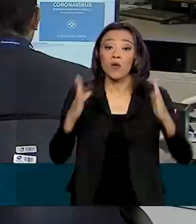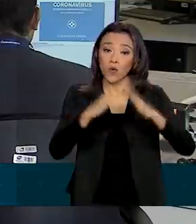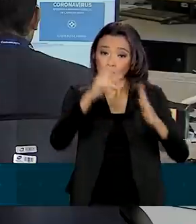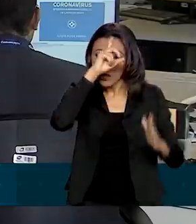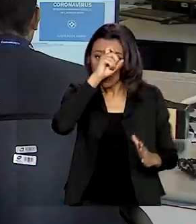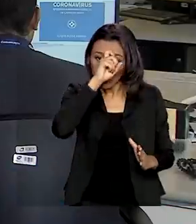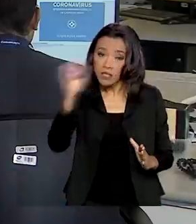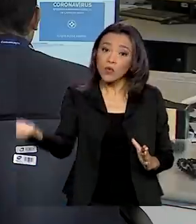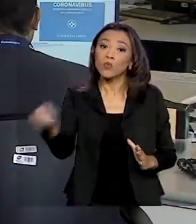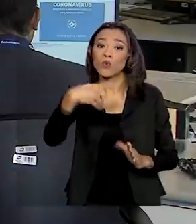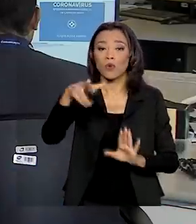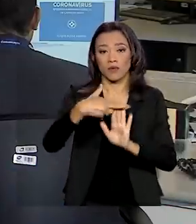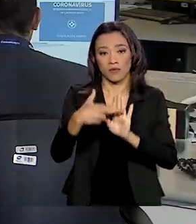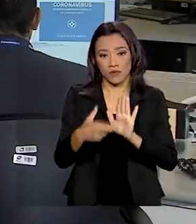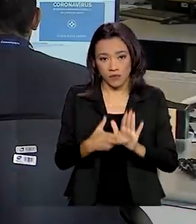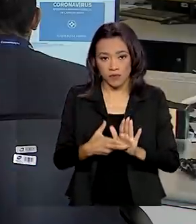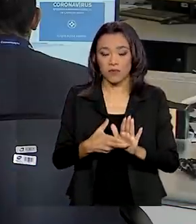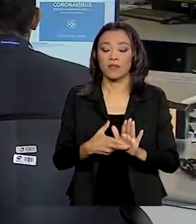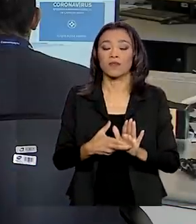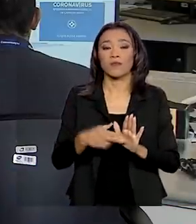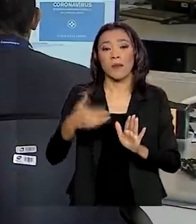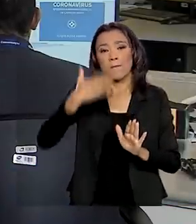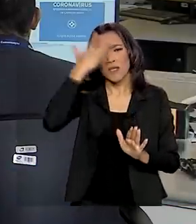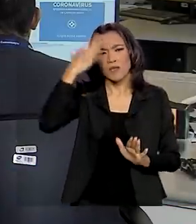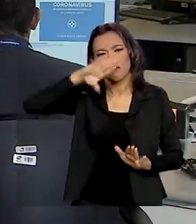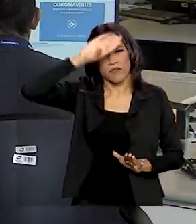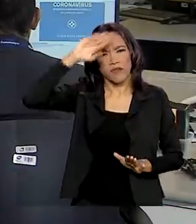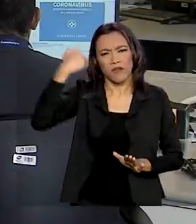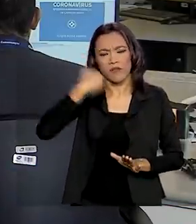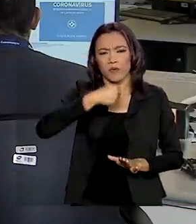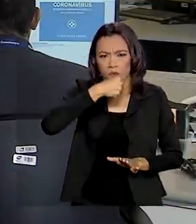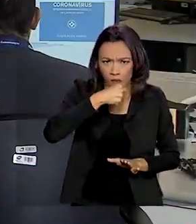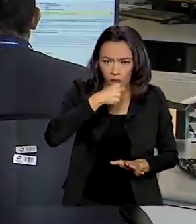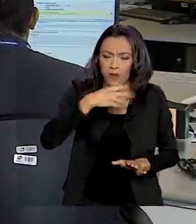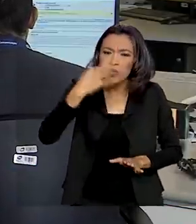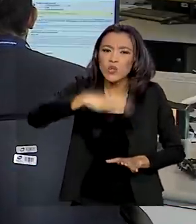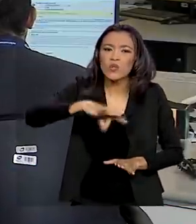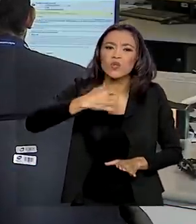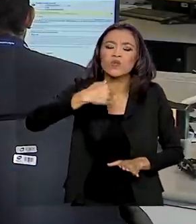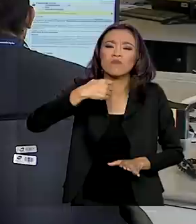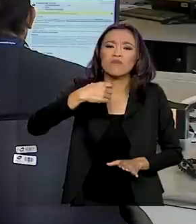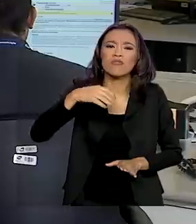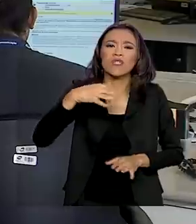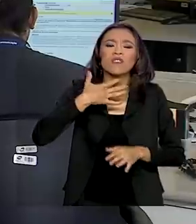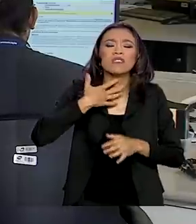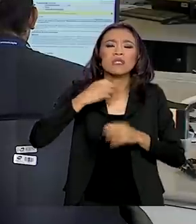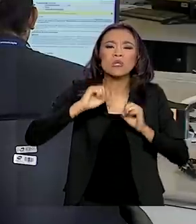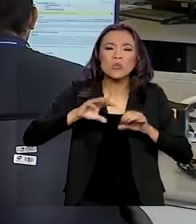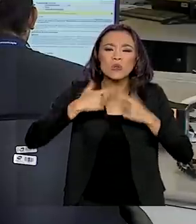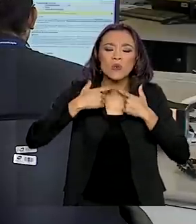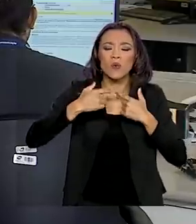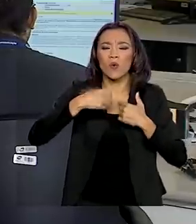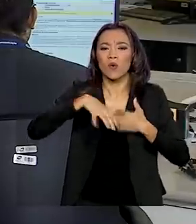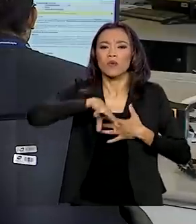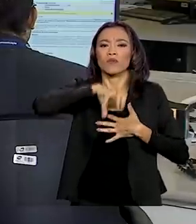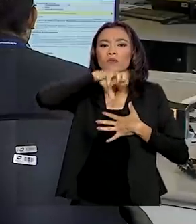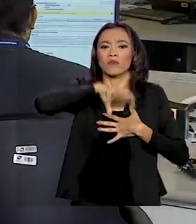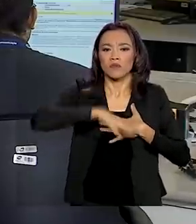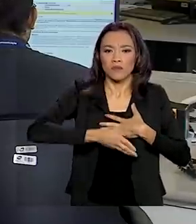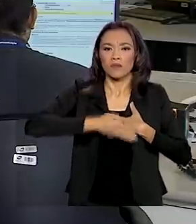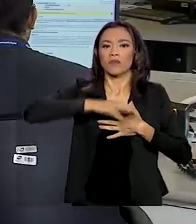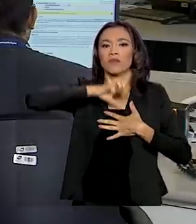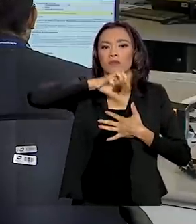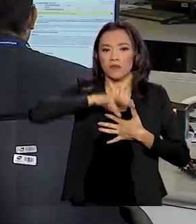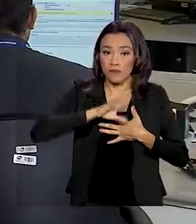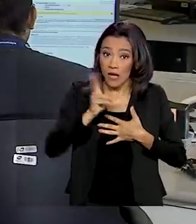seguir um novo protocolo. Os pacientes com febre, tosse, dor de garganta ou dificuldade respiratória vão passar por uma